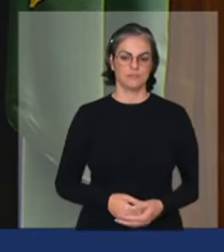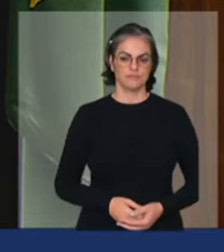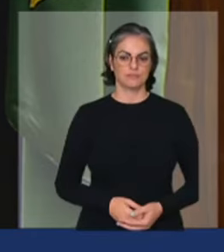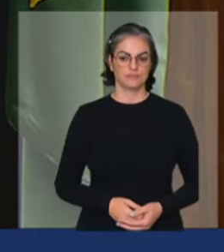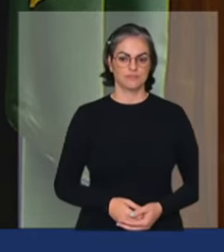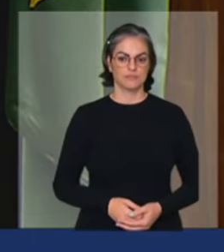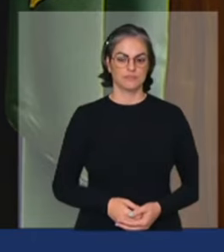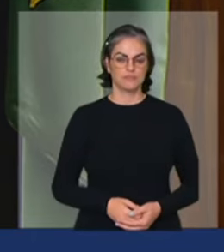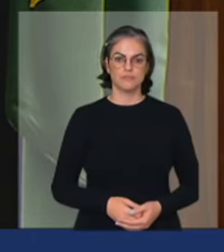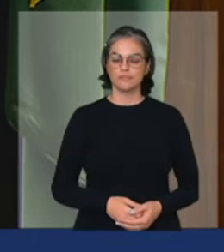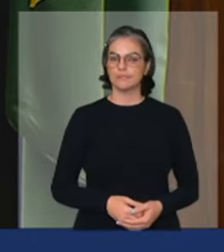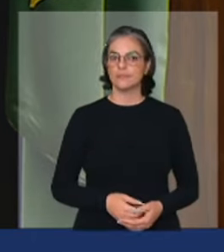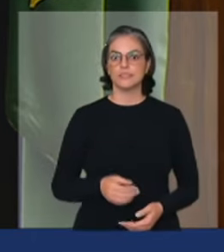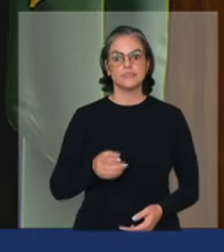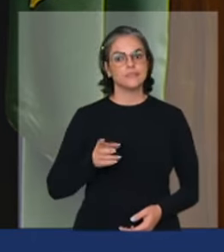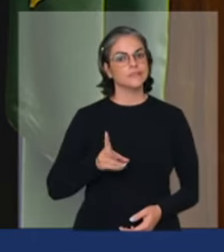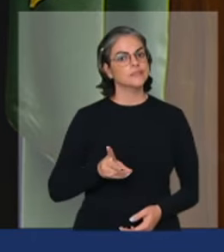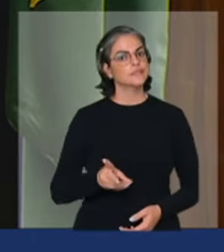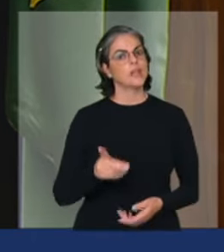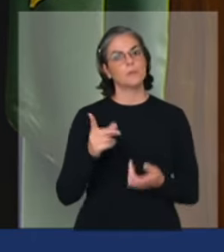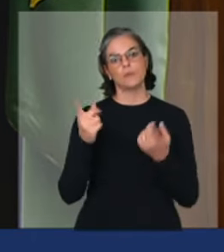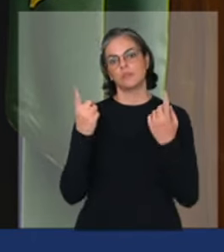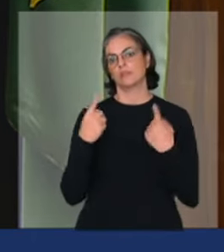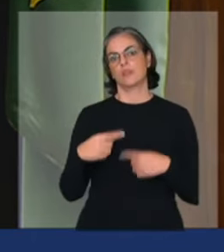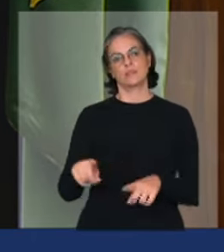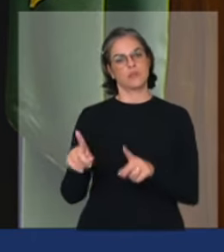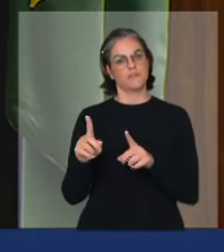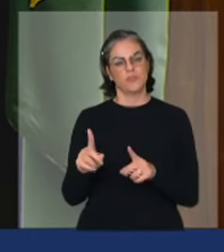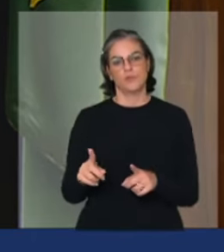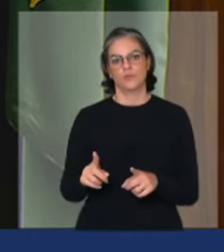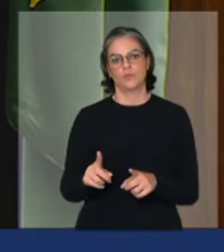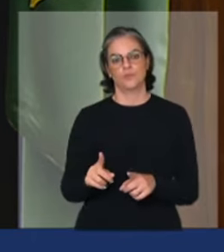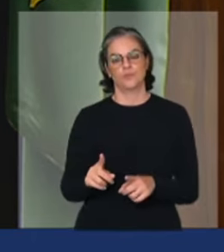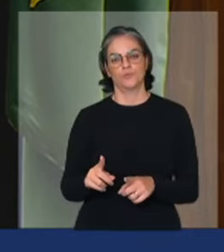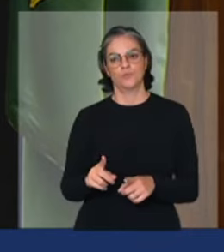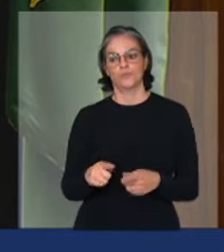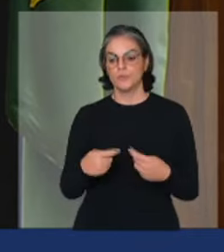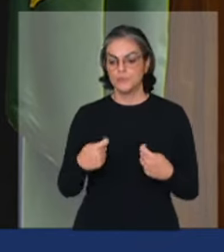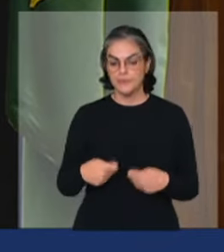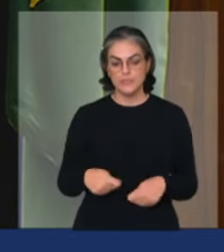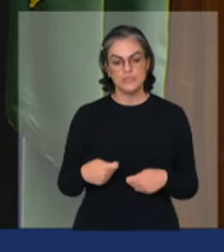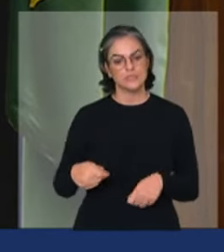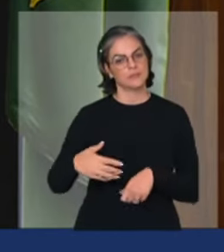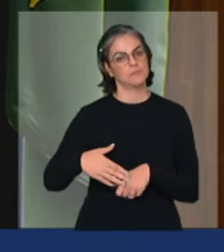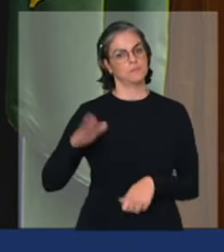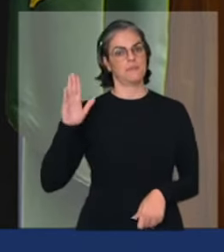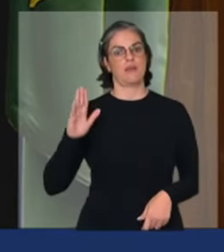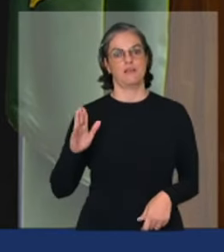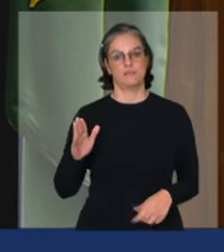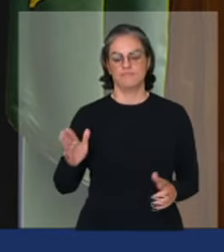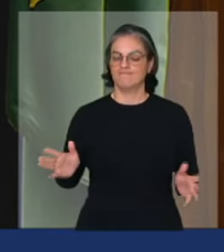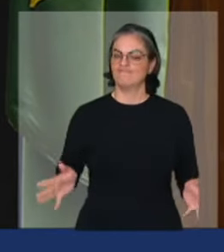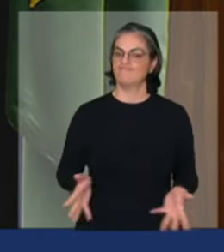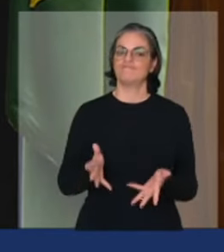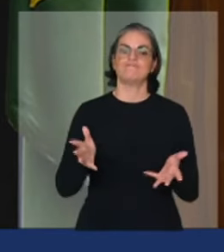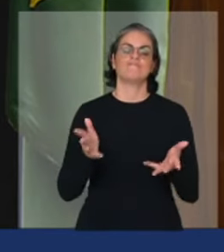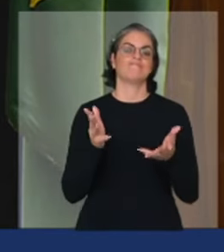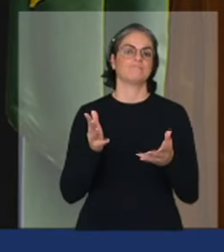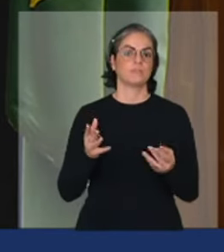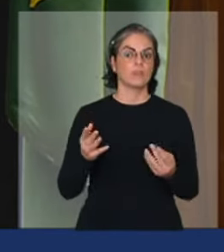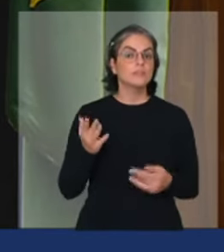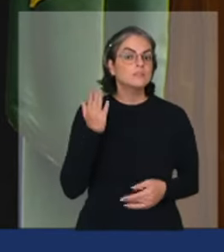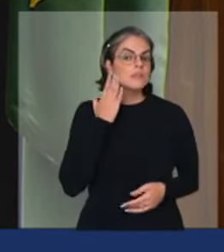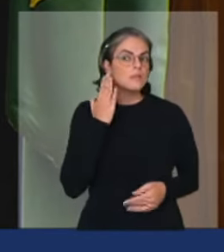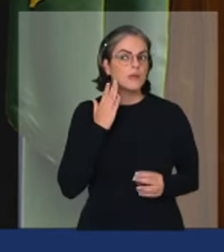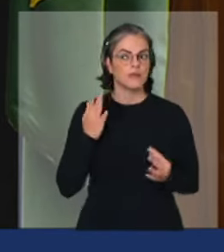permanentes de elevar o envolvimento a garantia de acesso a tecnologia a